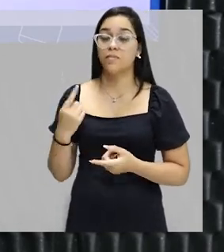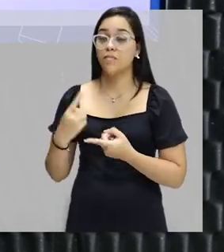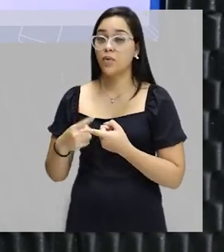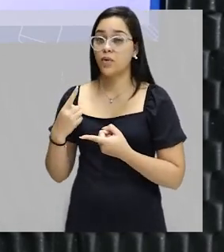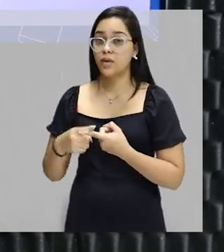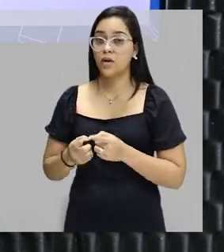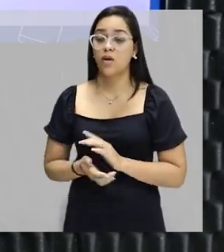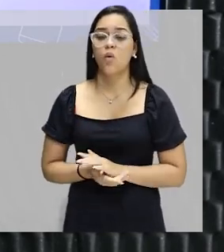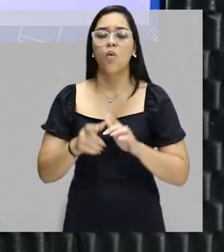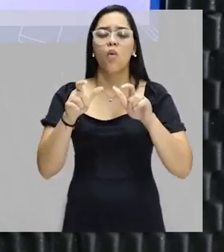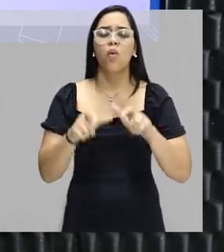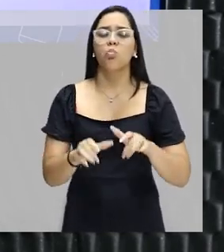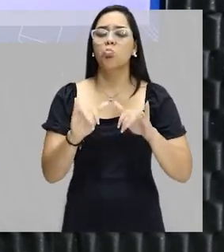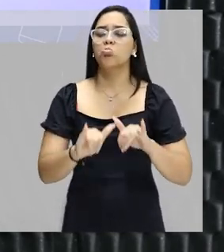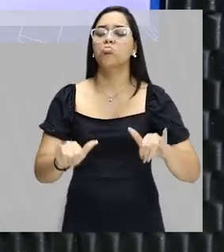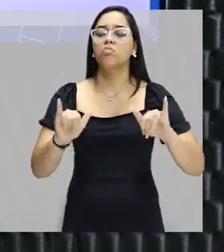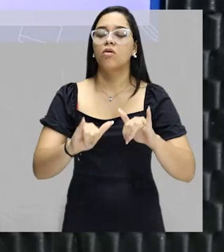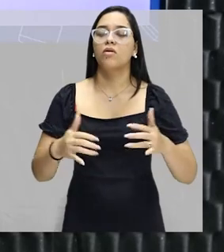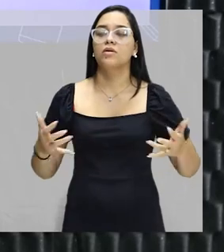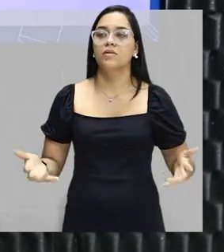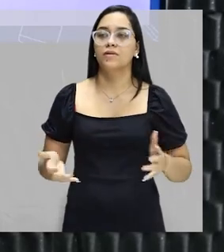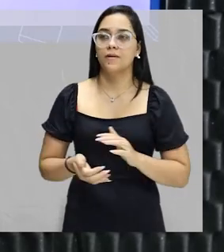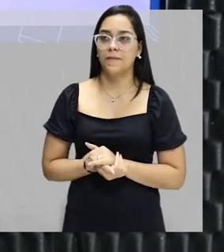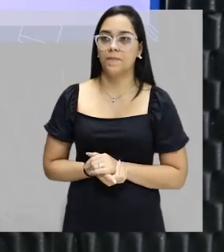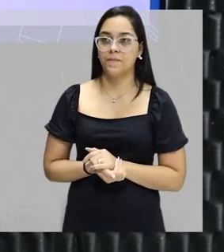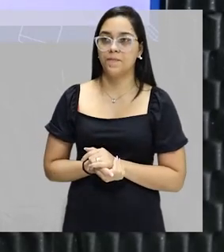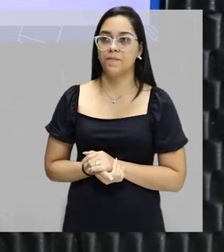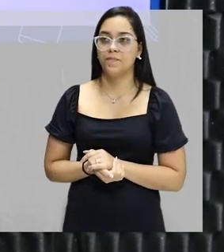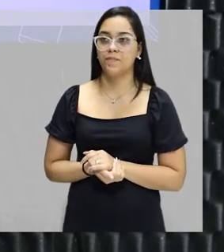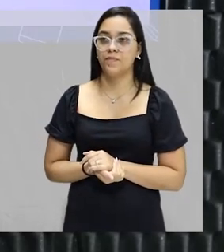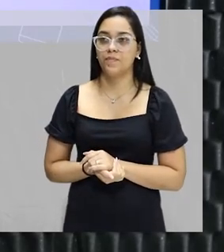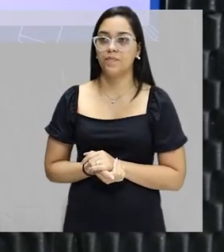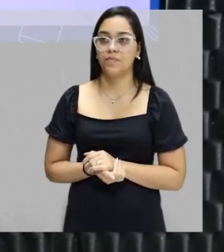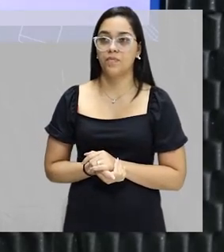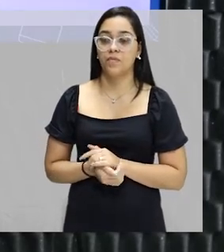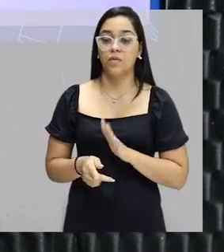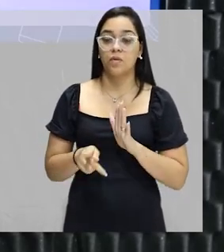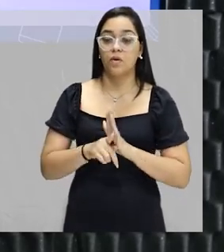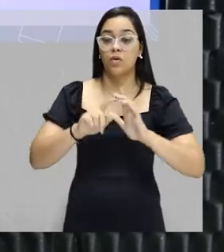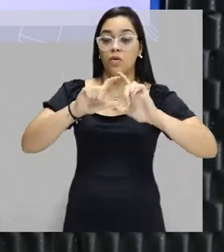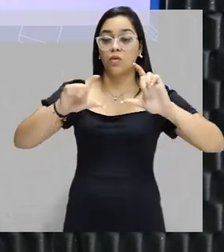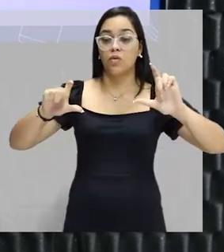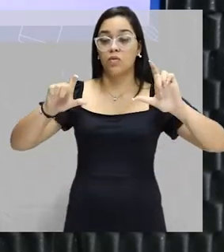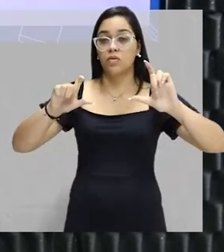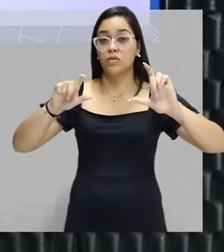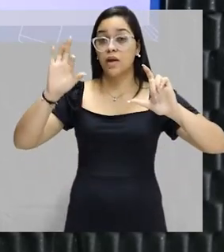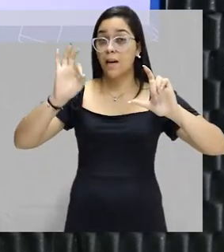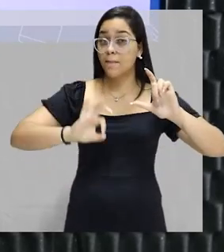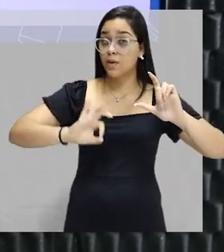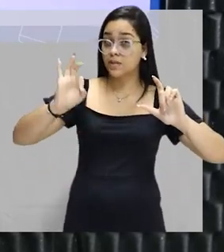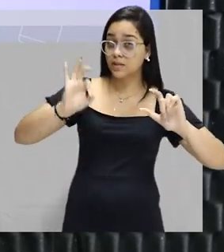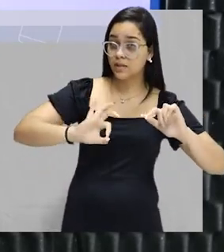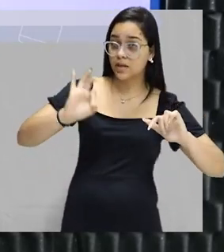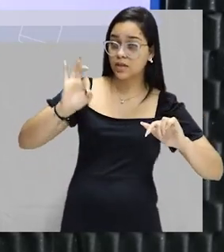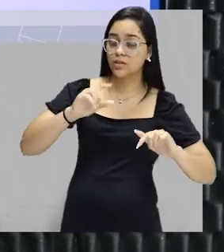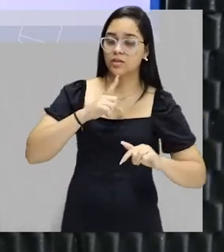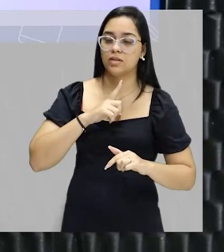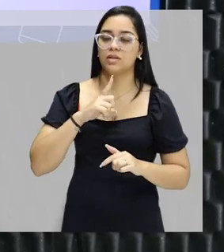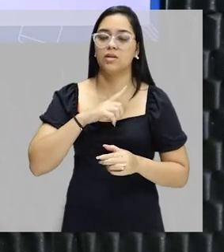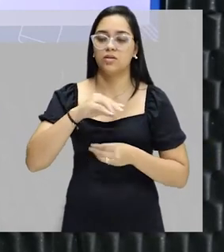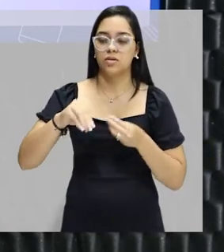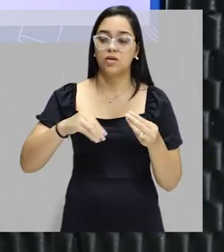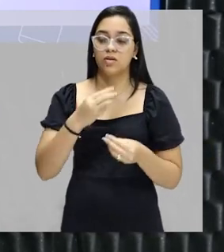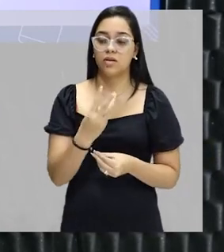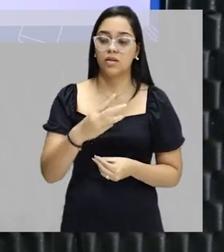de onde saiu essa informação? Saiu do título porcentual, da porcentagem da solução,